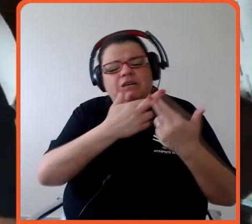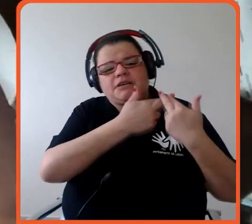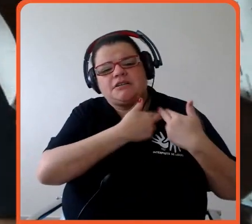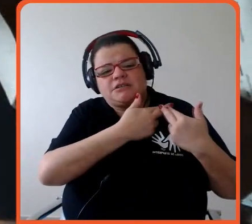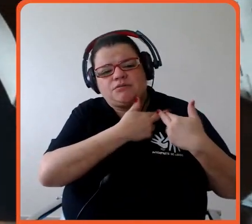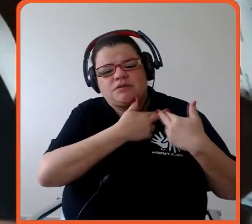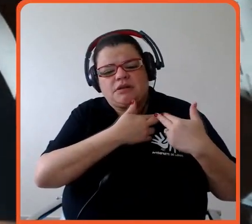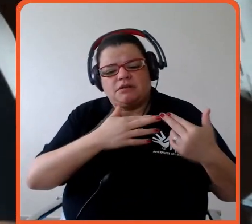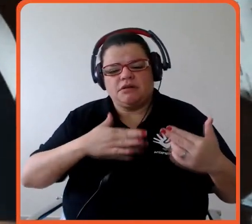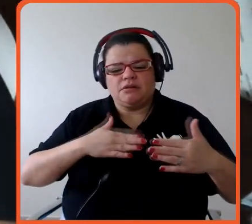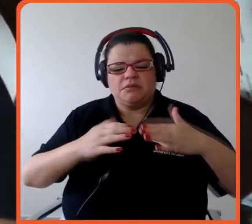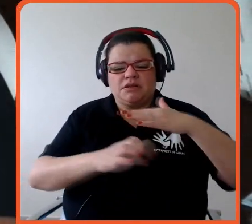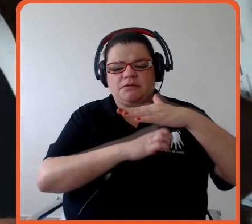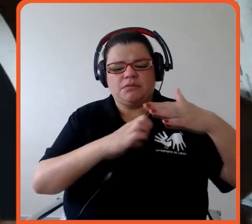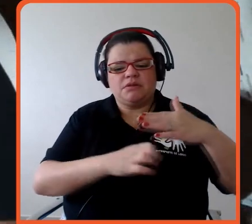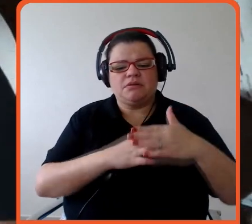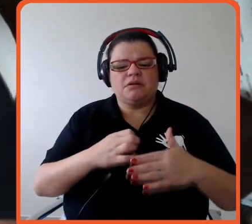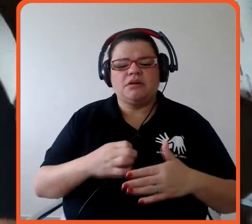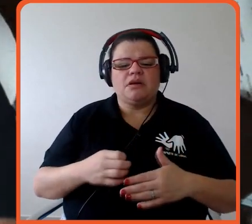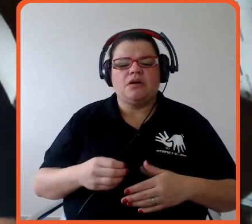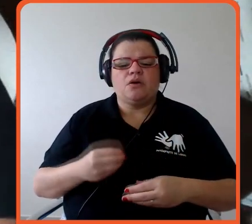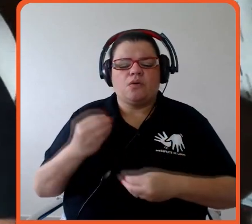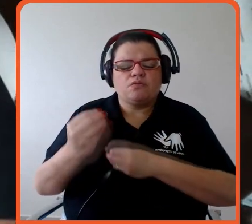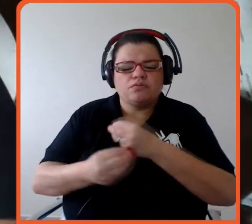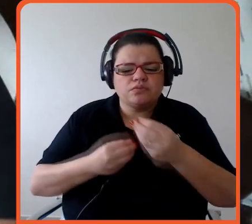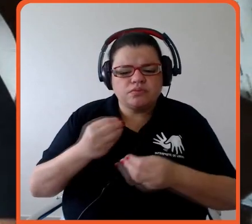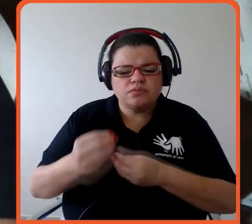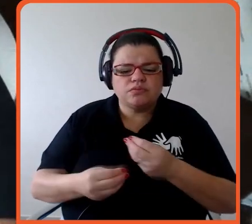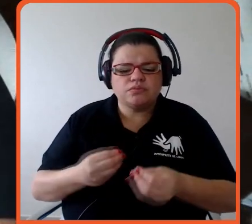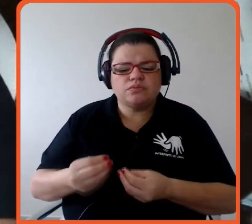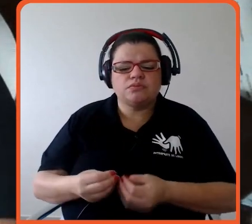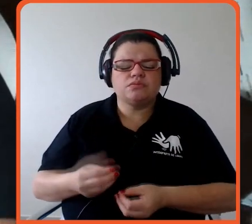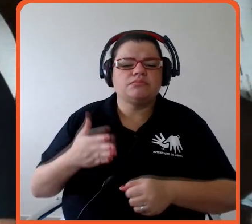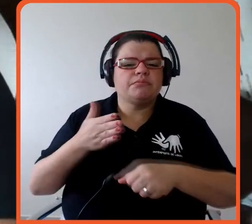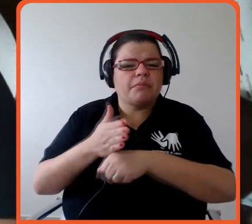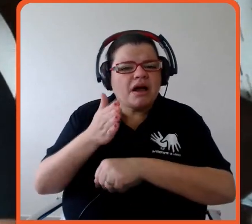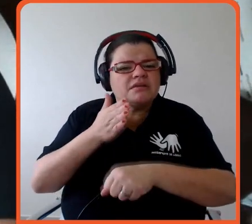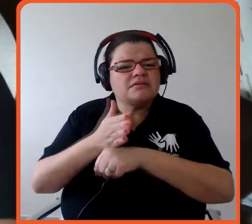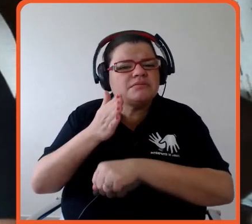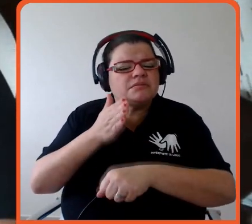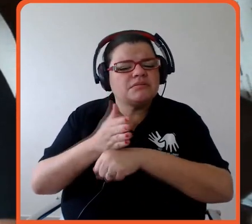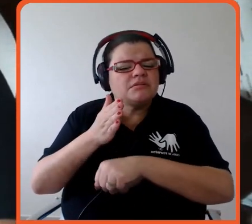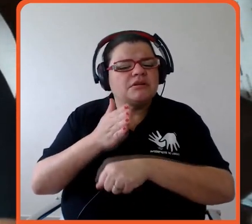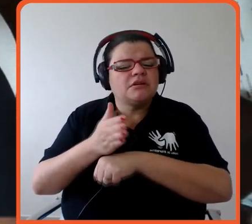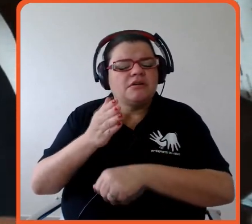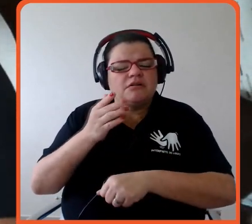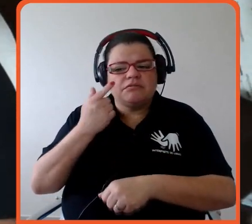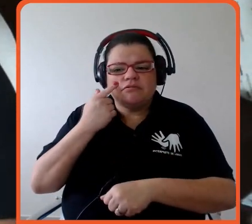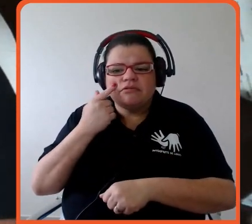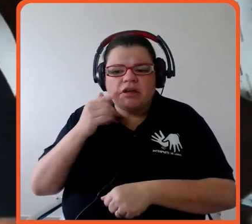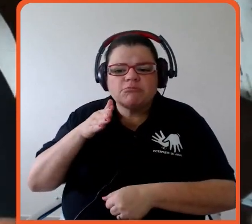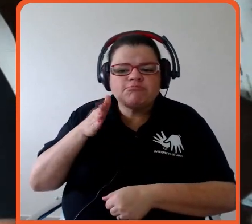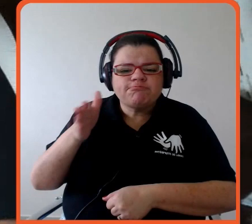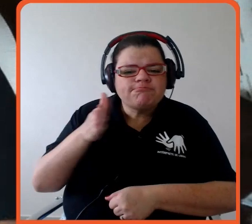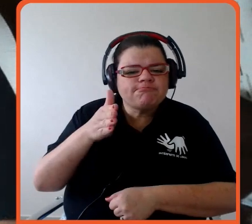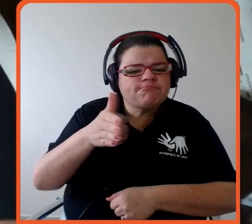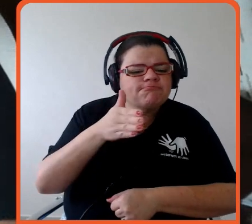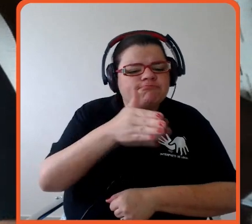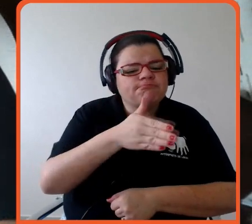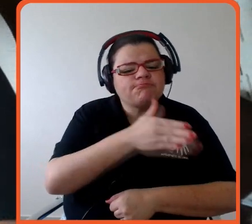CEO, como companhia, participando de várias entidades de classe é justamente dar mais